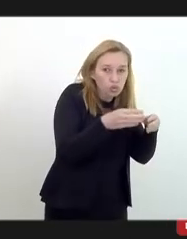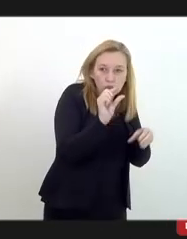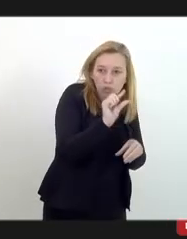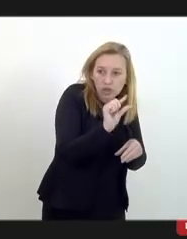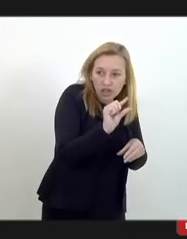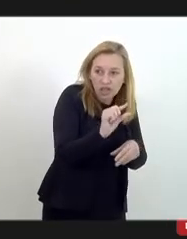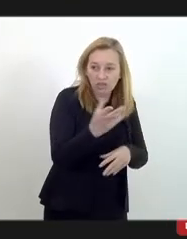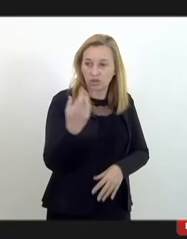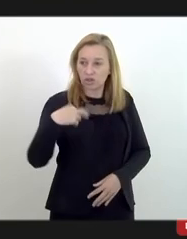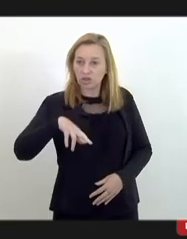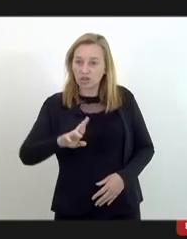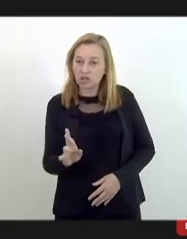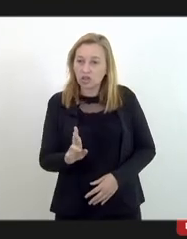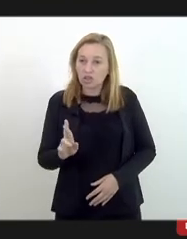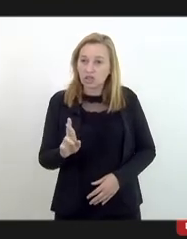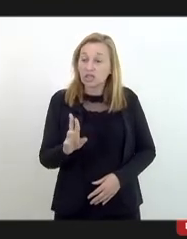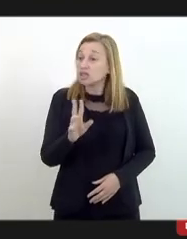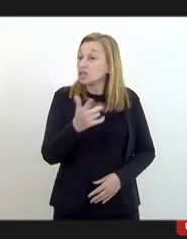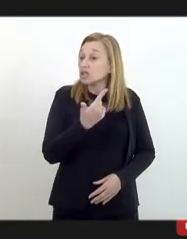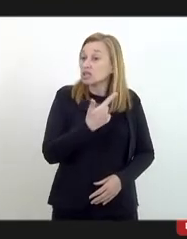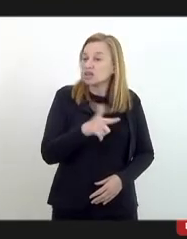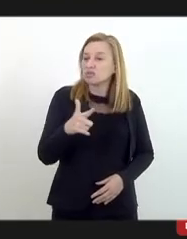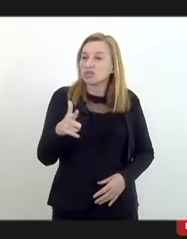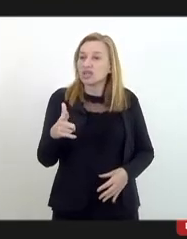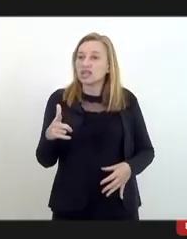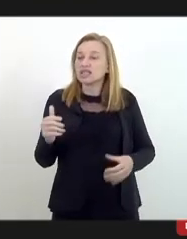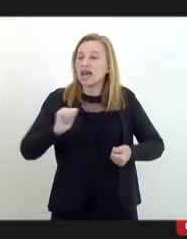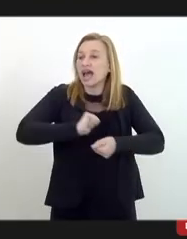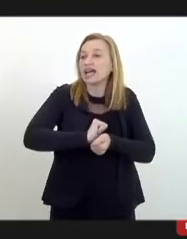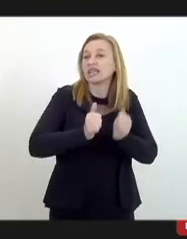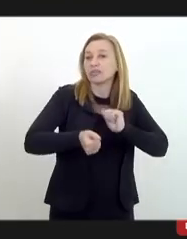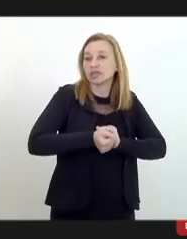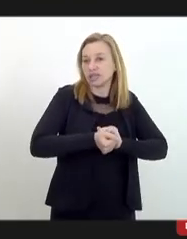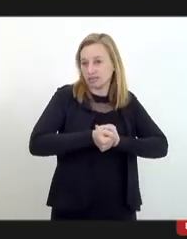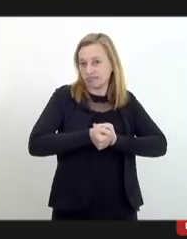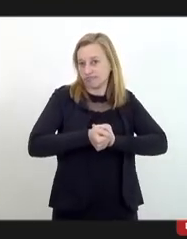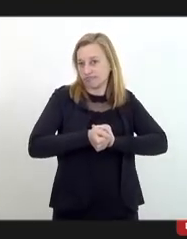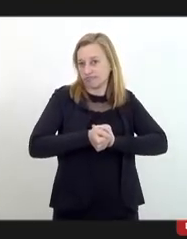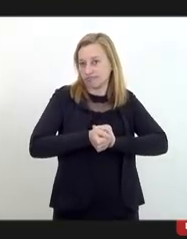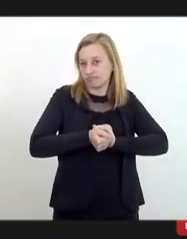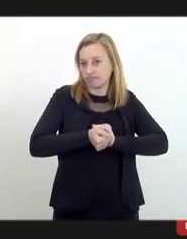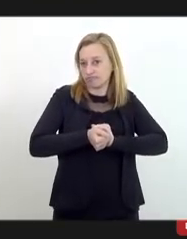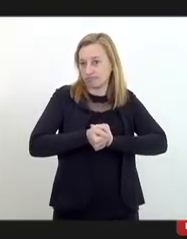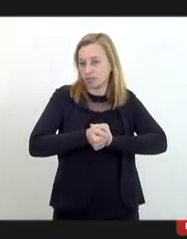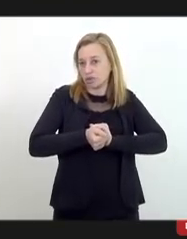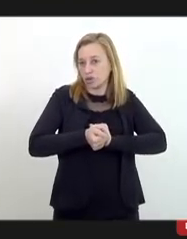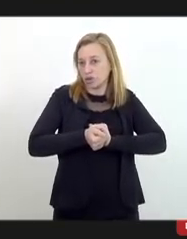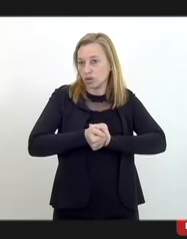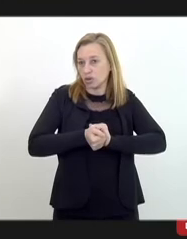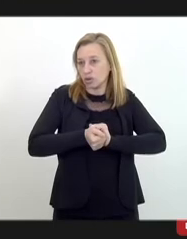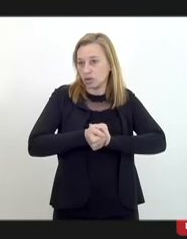-religiosas elas não têm que se enquadrar o pluralismo